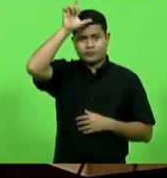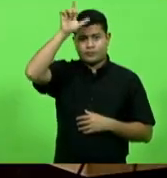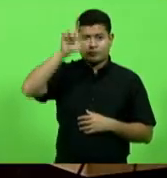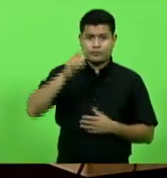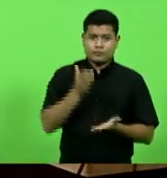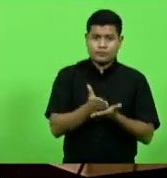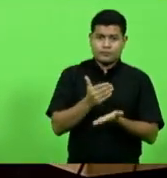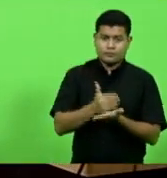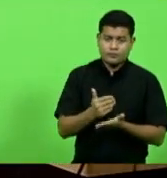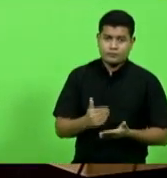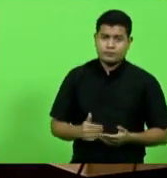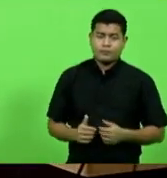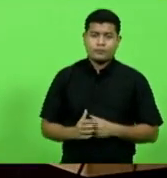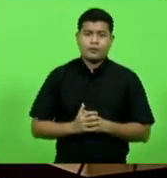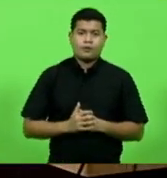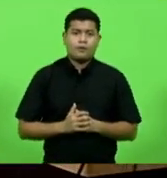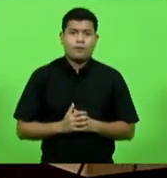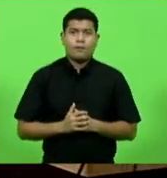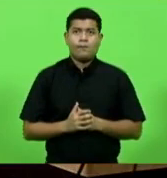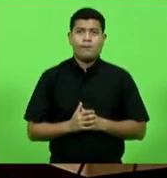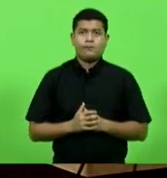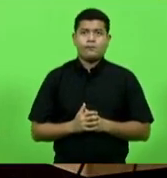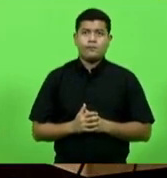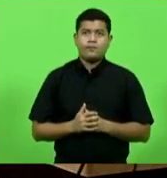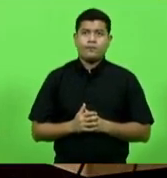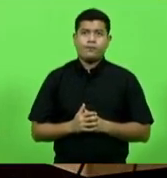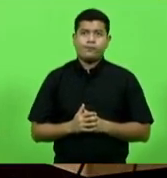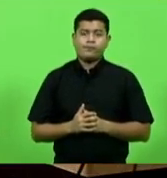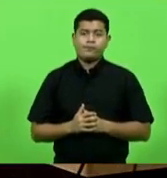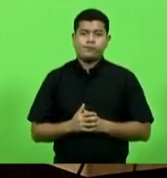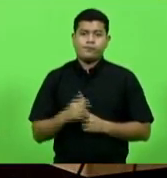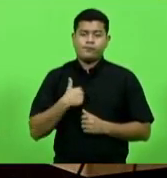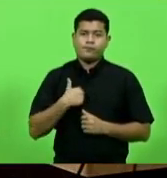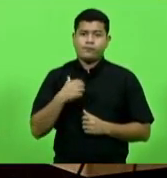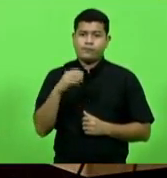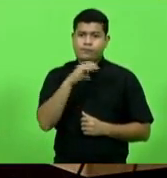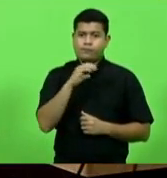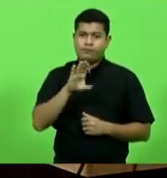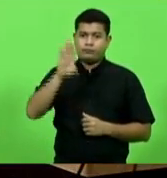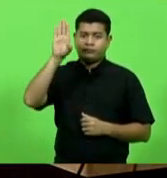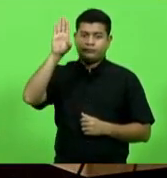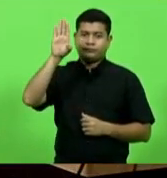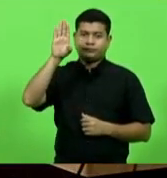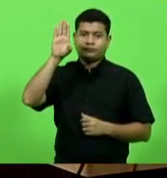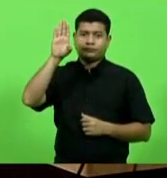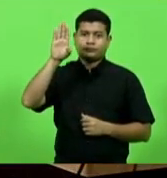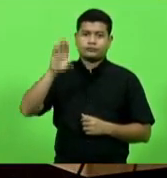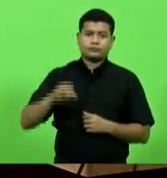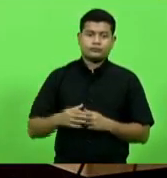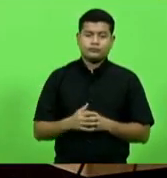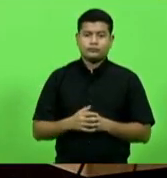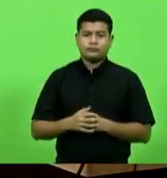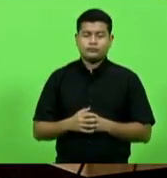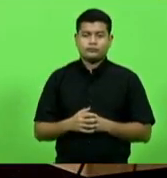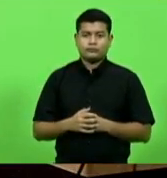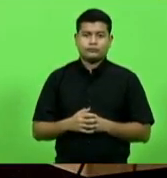um minutinho deputado sargento Lima parabéns parar o relógio então o deputado Maurício